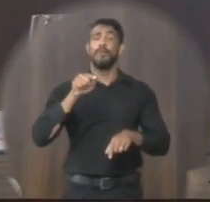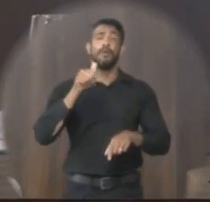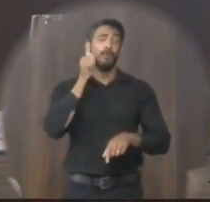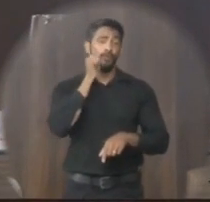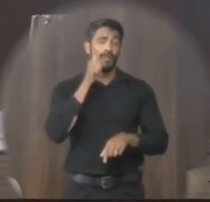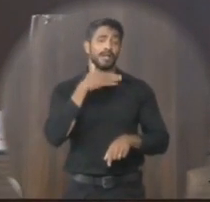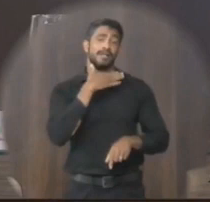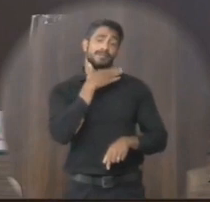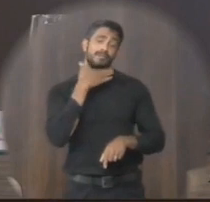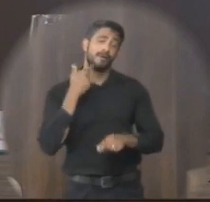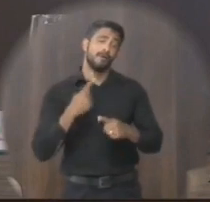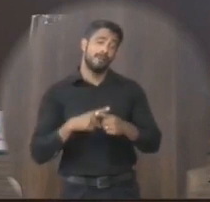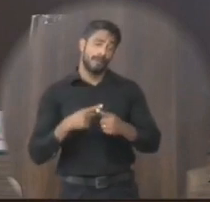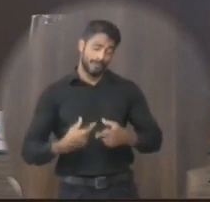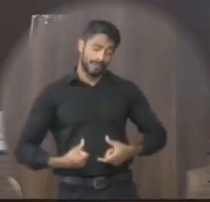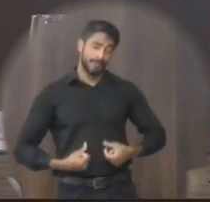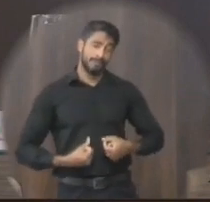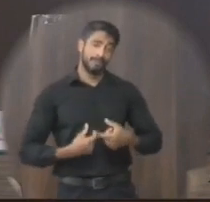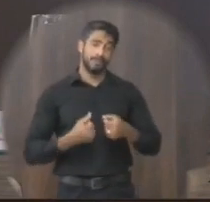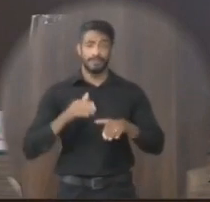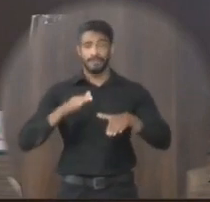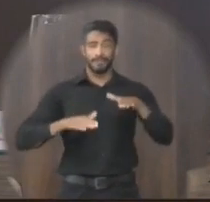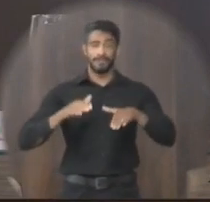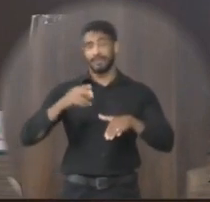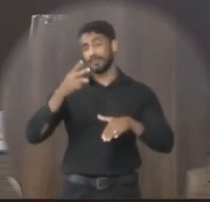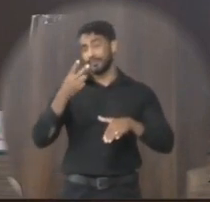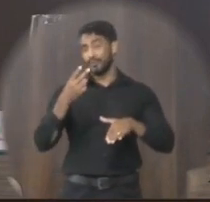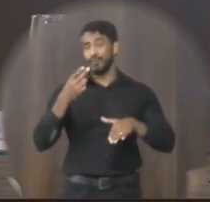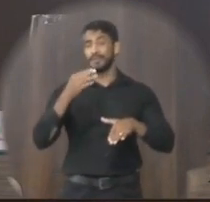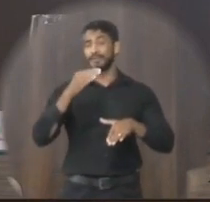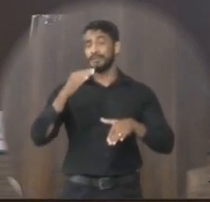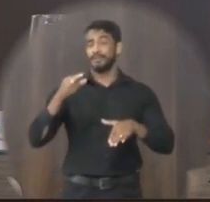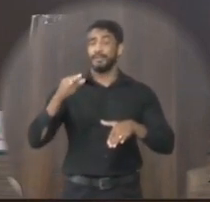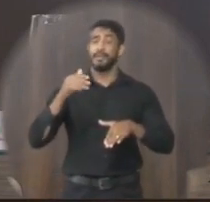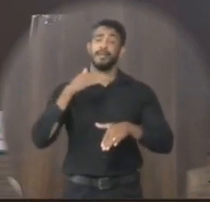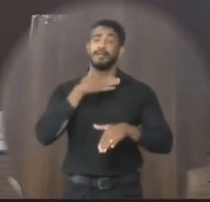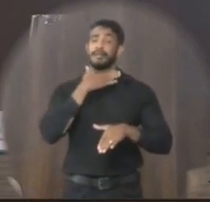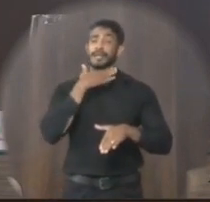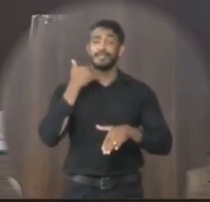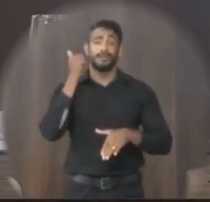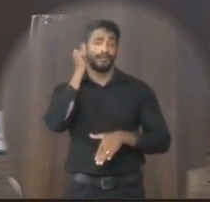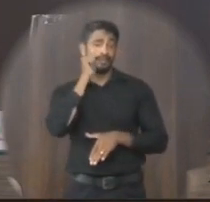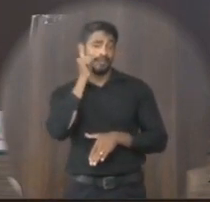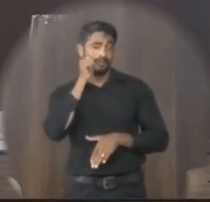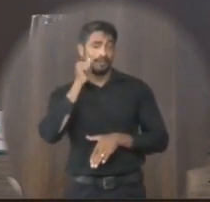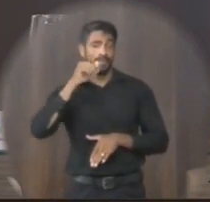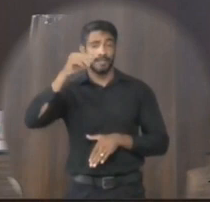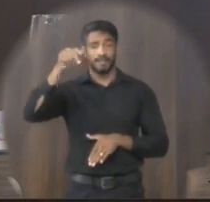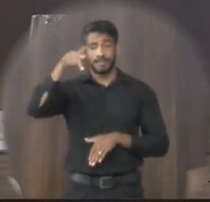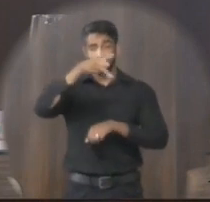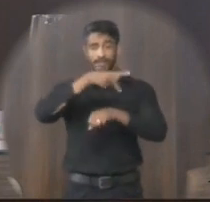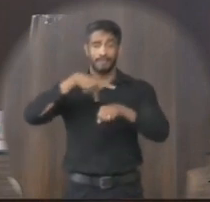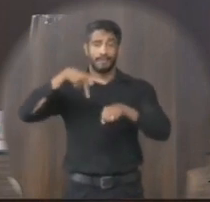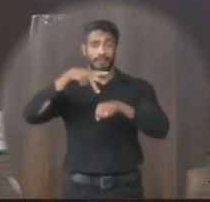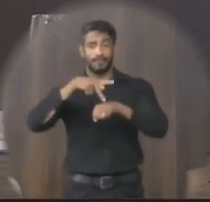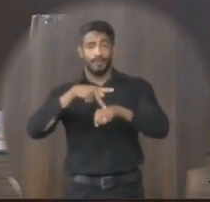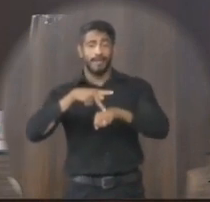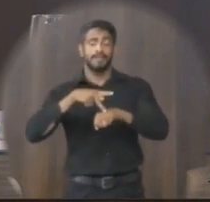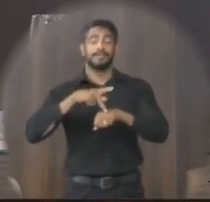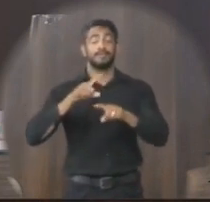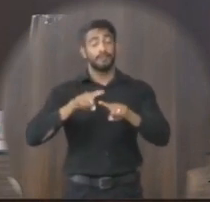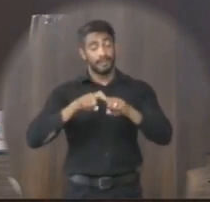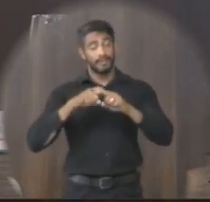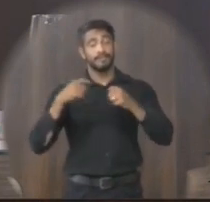2,5% das mortes femininas no país a presença de mais médicos